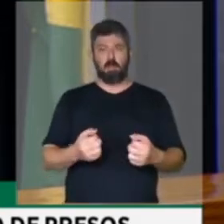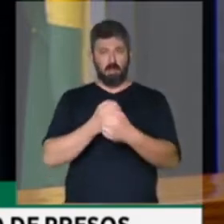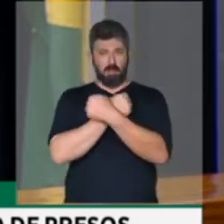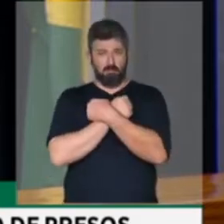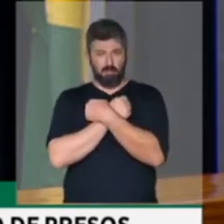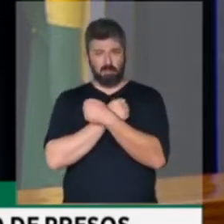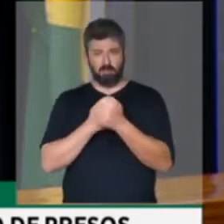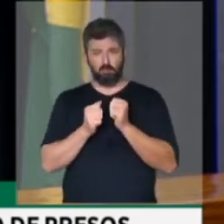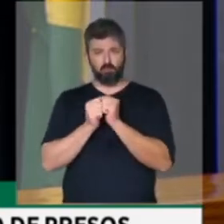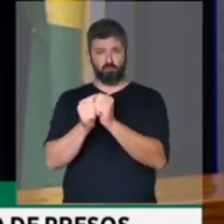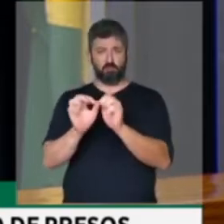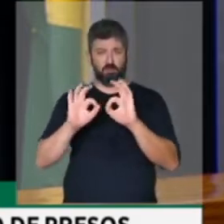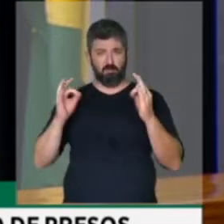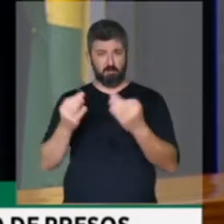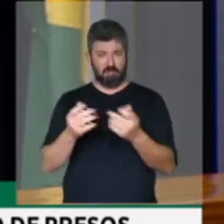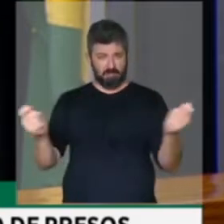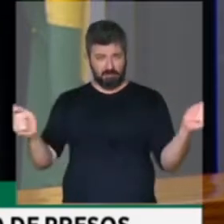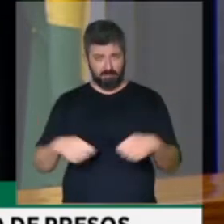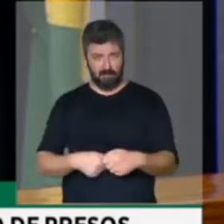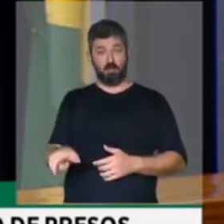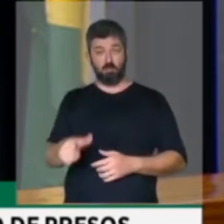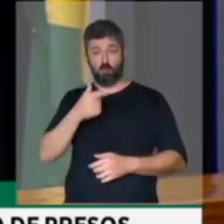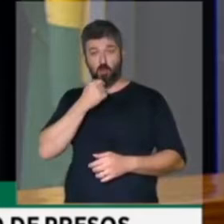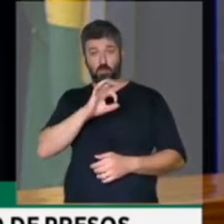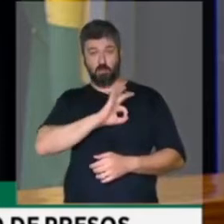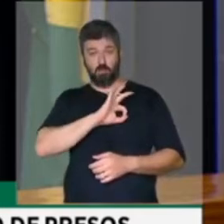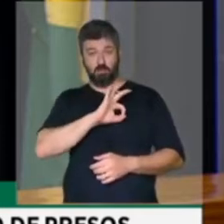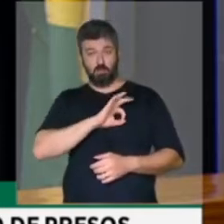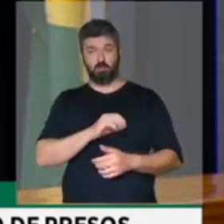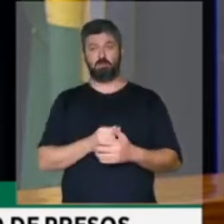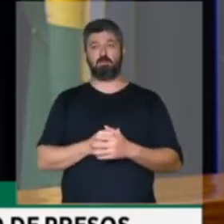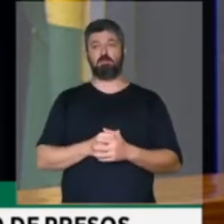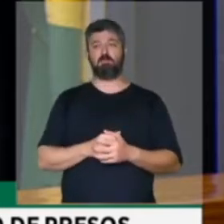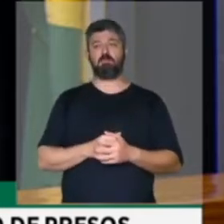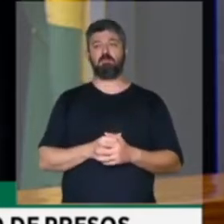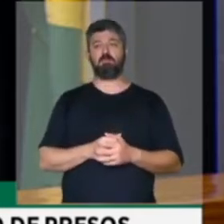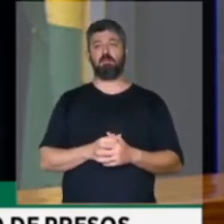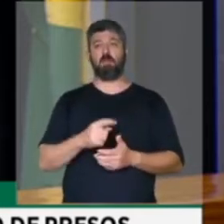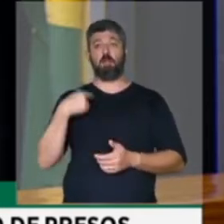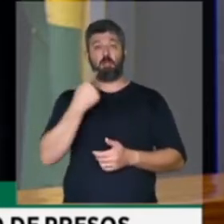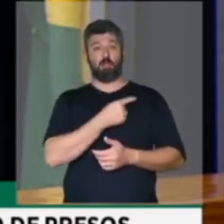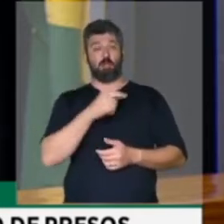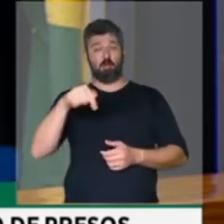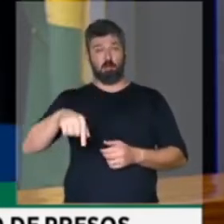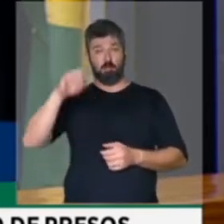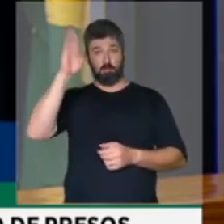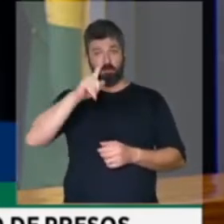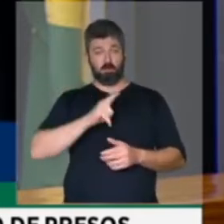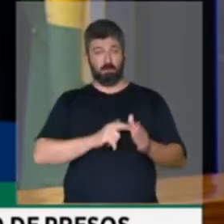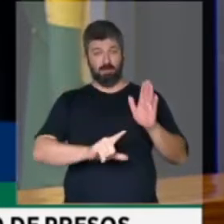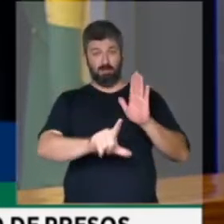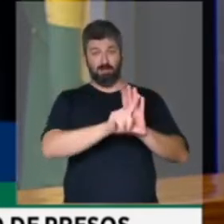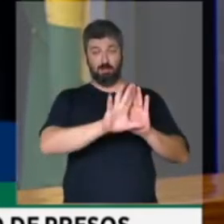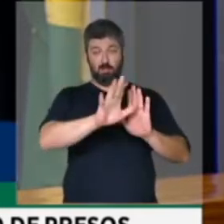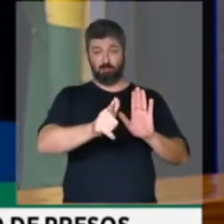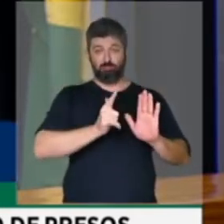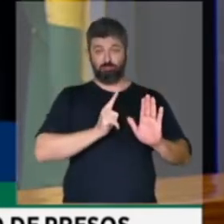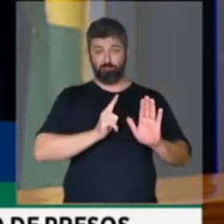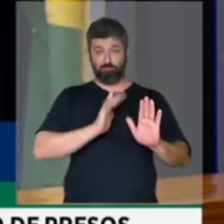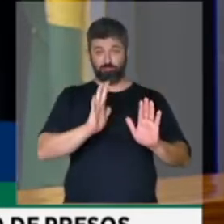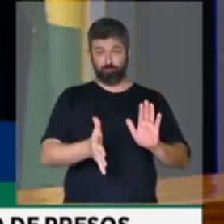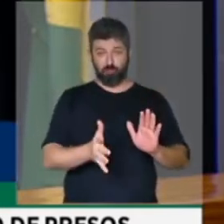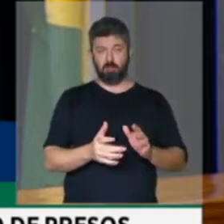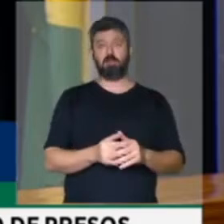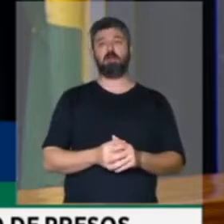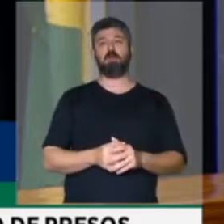filhos, sua família. Apesar da nossa legislação já prever que